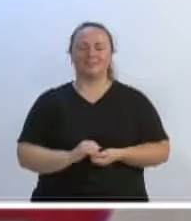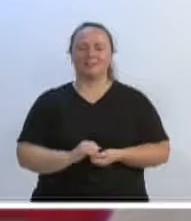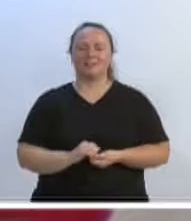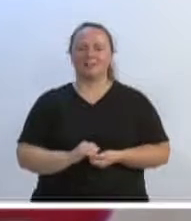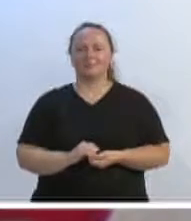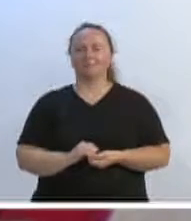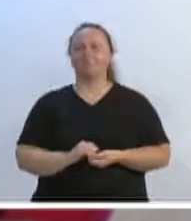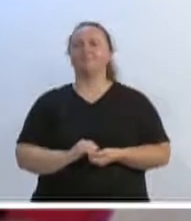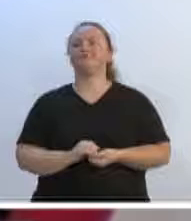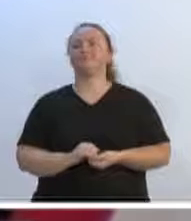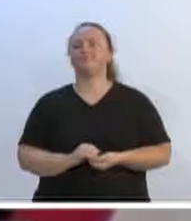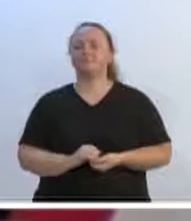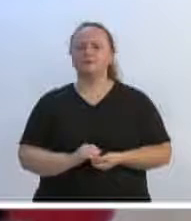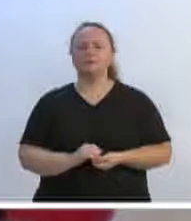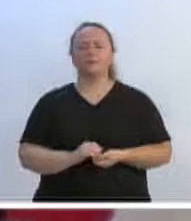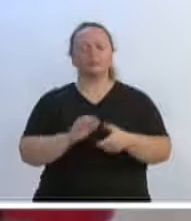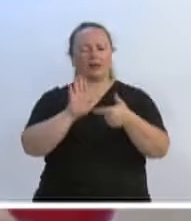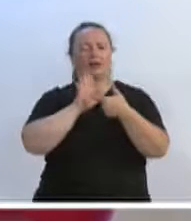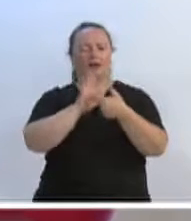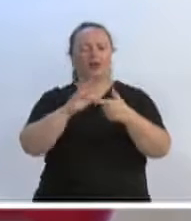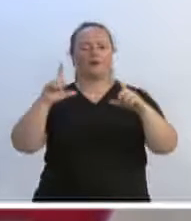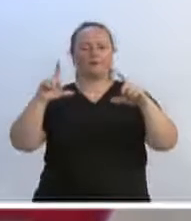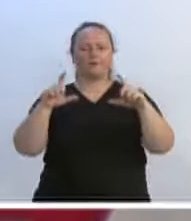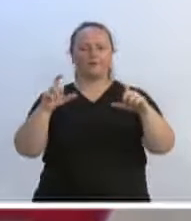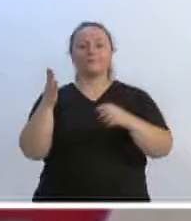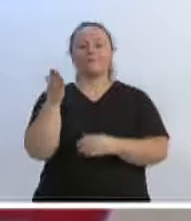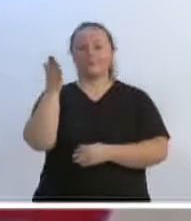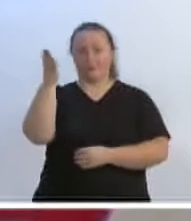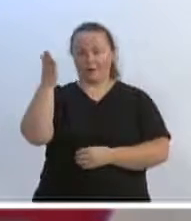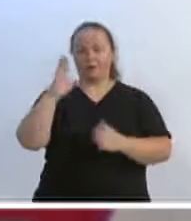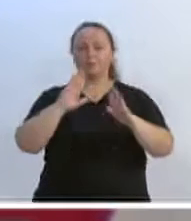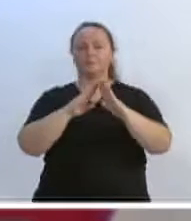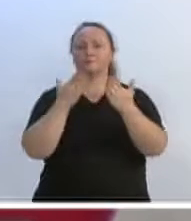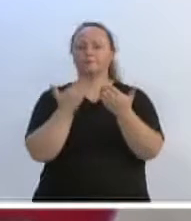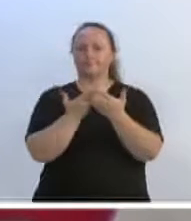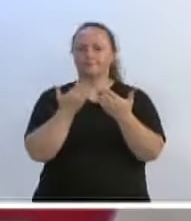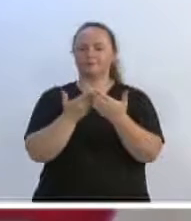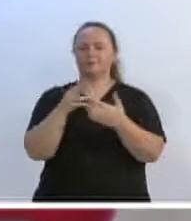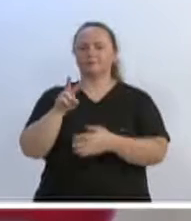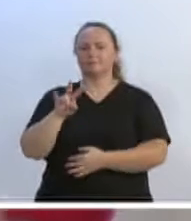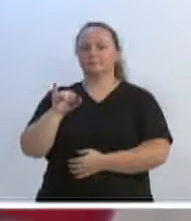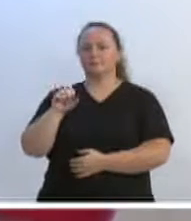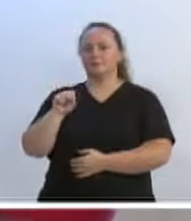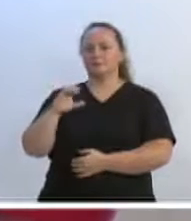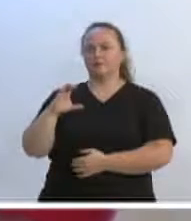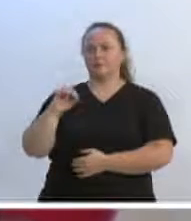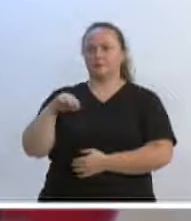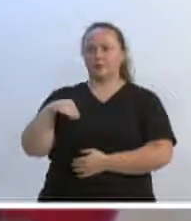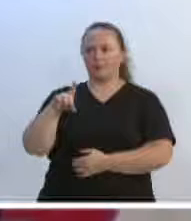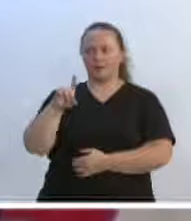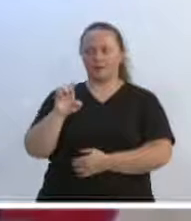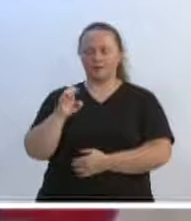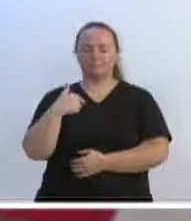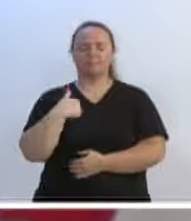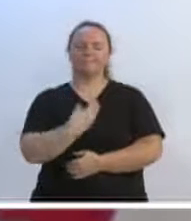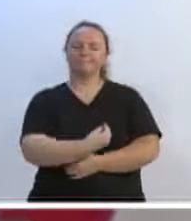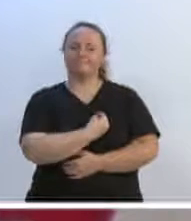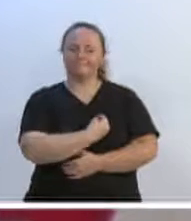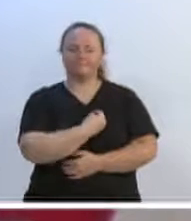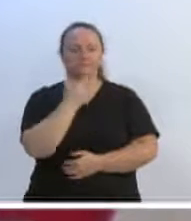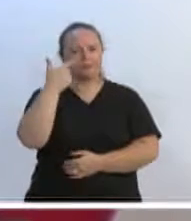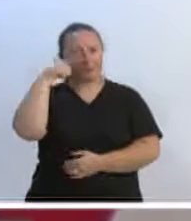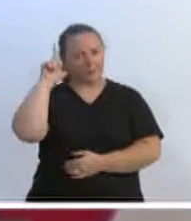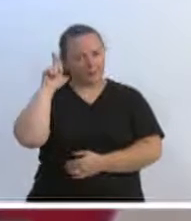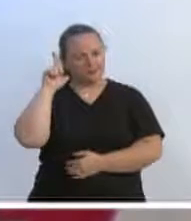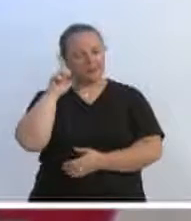Gostaria que a TVL soltasse as fotos da Escola Básica Municipal Viscontalnai, que eu estive ontem na